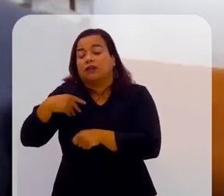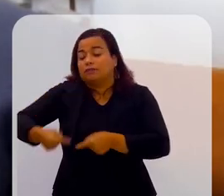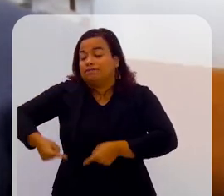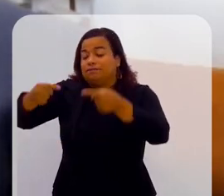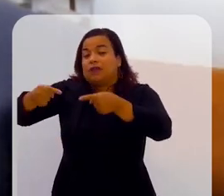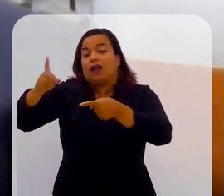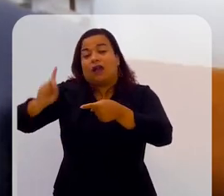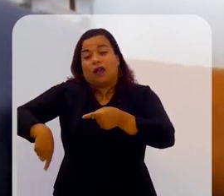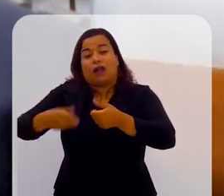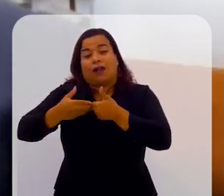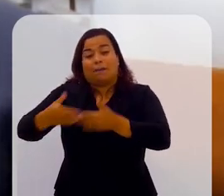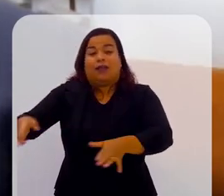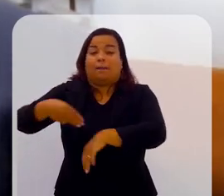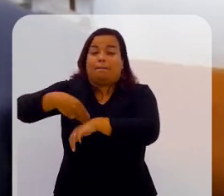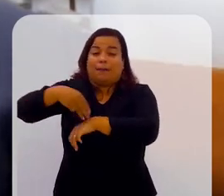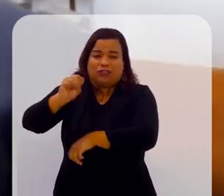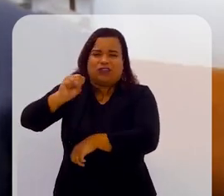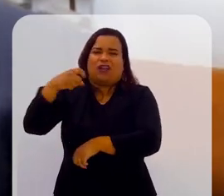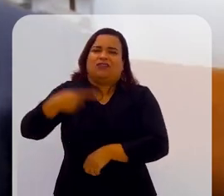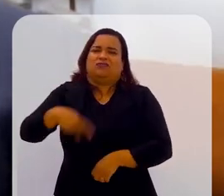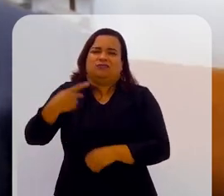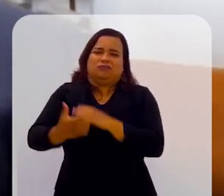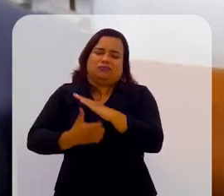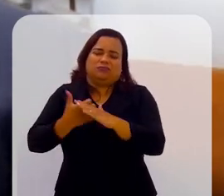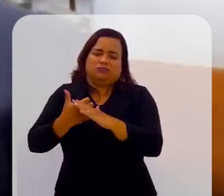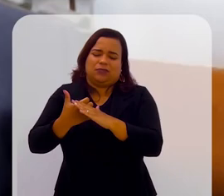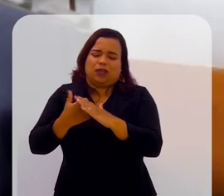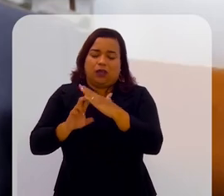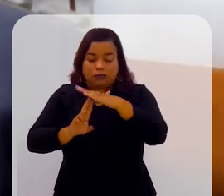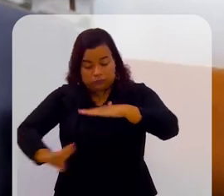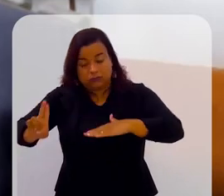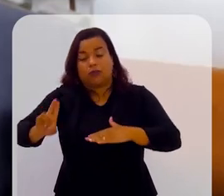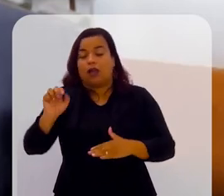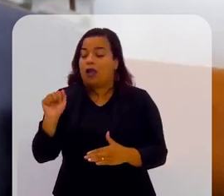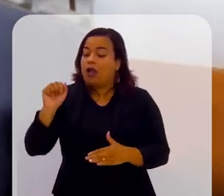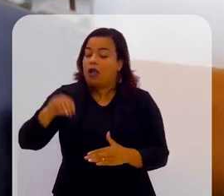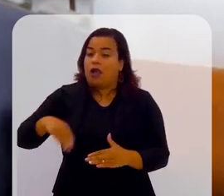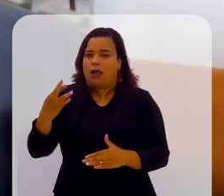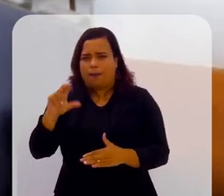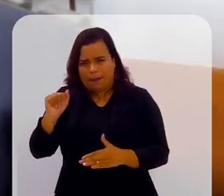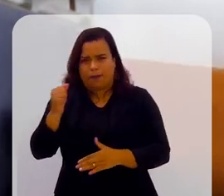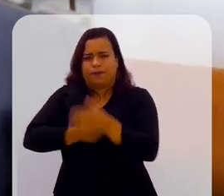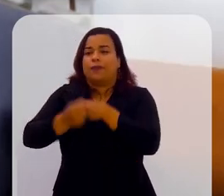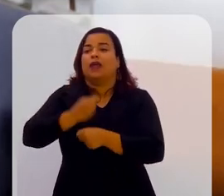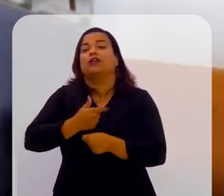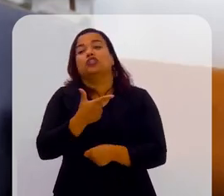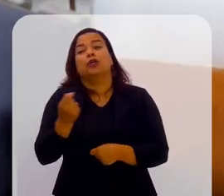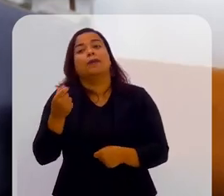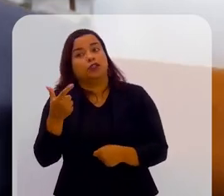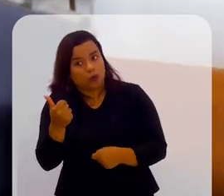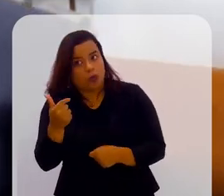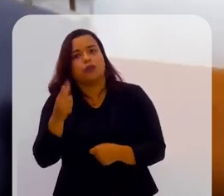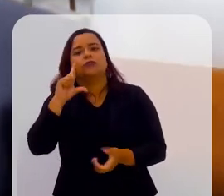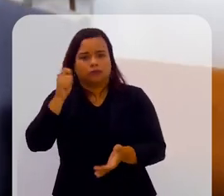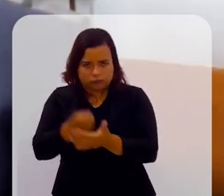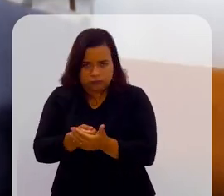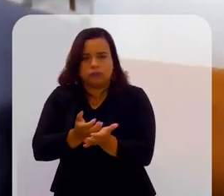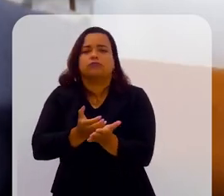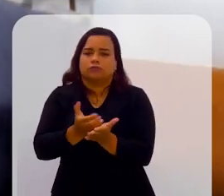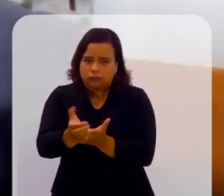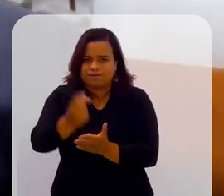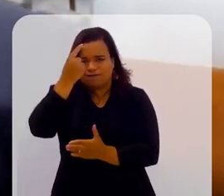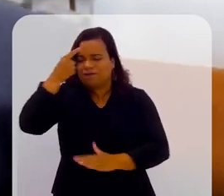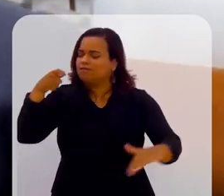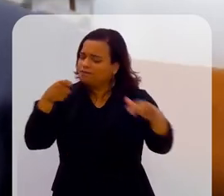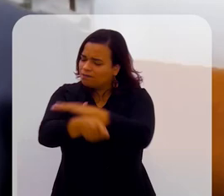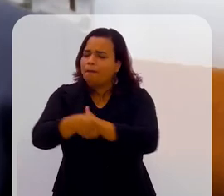desafio para abrir um mestrado na Umbra. Então, foi algo que a gente tomou decisão lá em 2012. E nós... Eu lembro de quando a gente decidiu